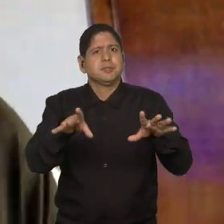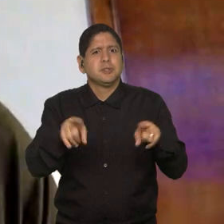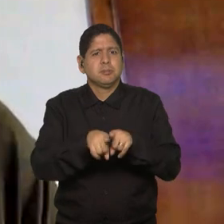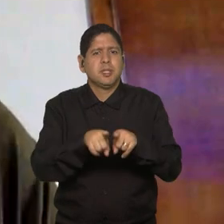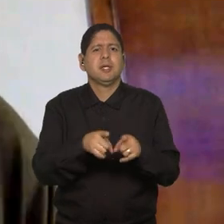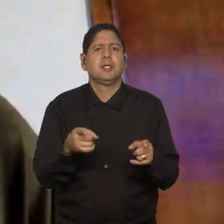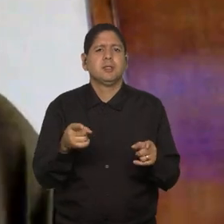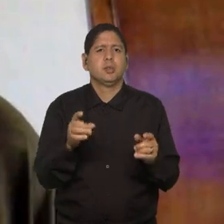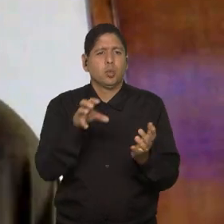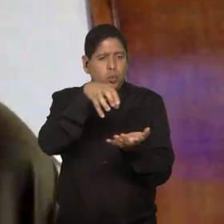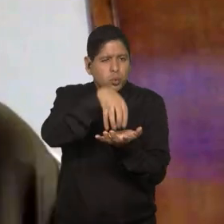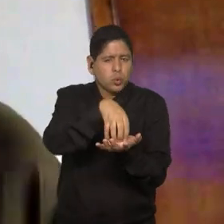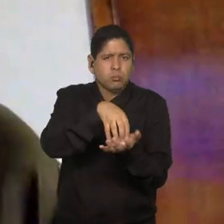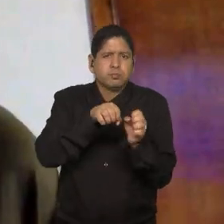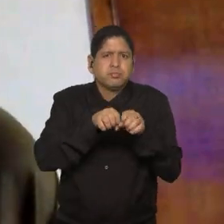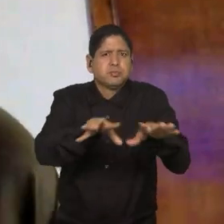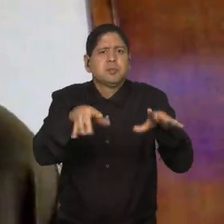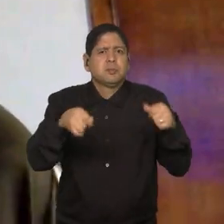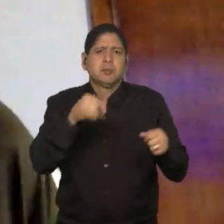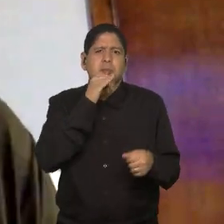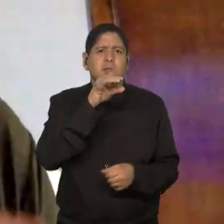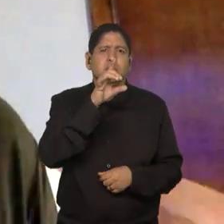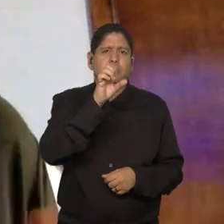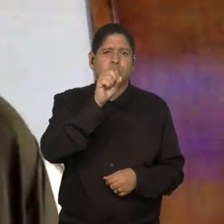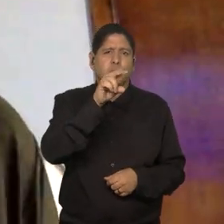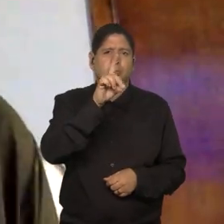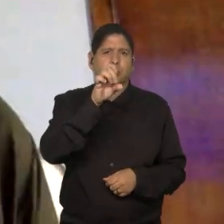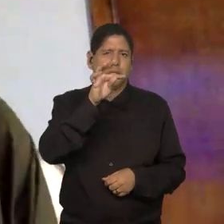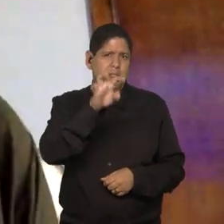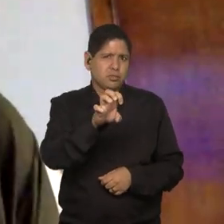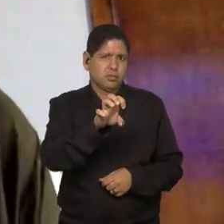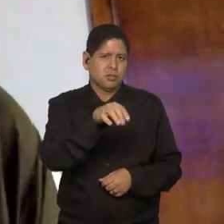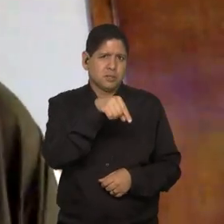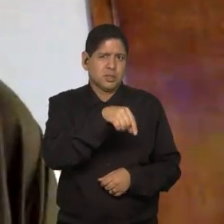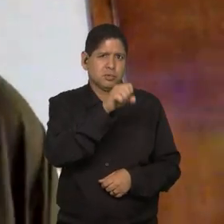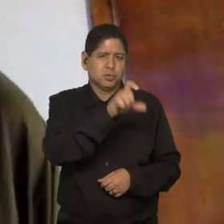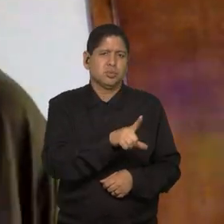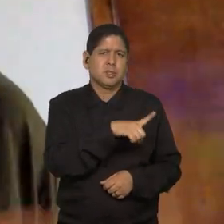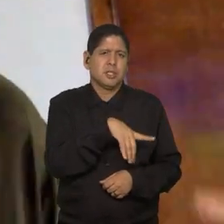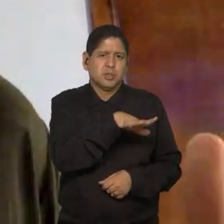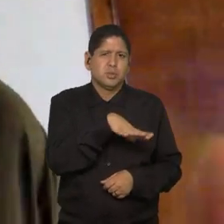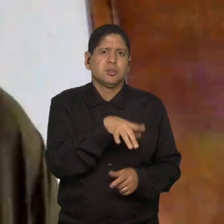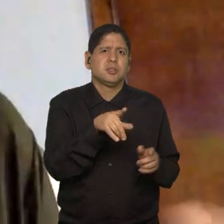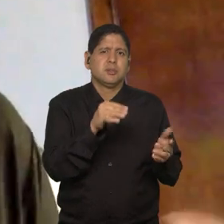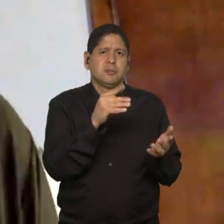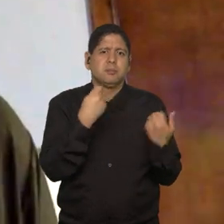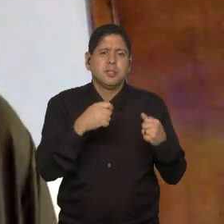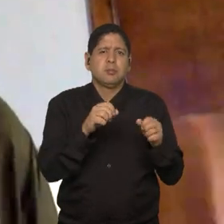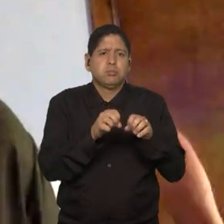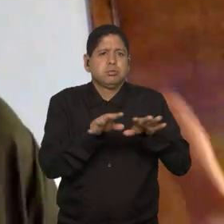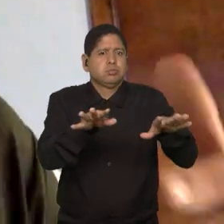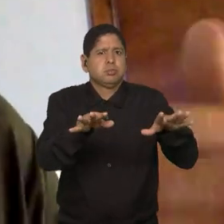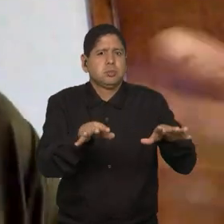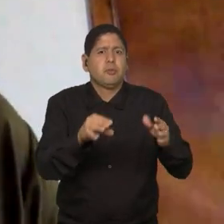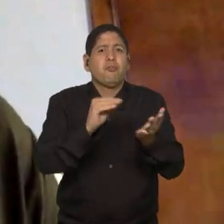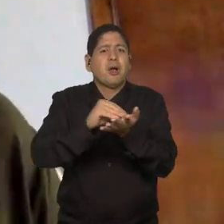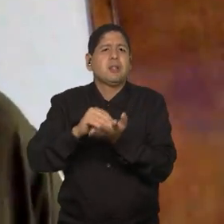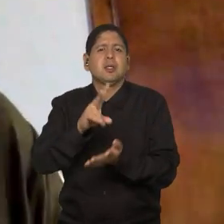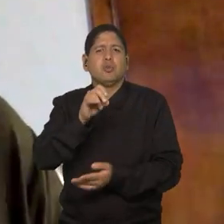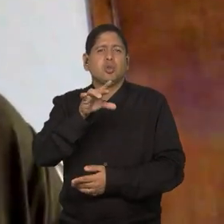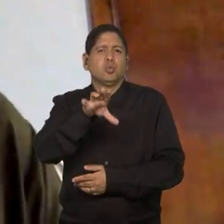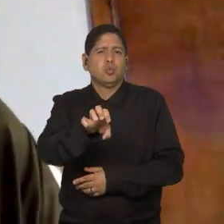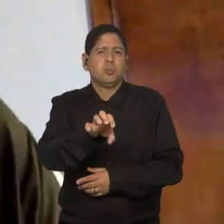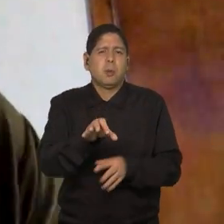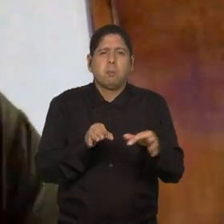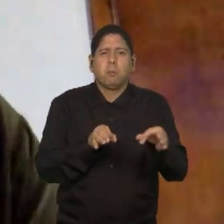diagnóstico, concentração no Sudeste e a falta de volume de